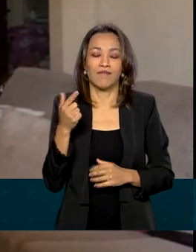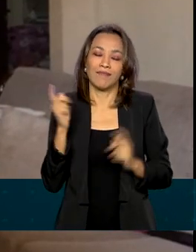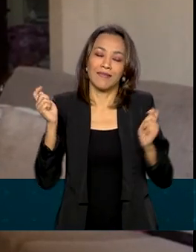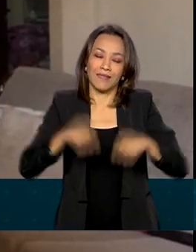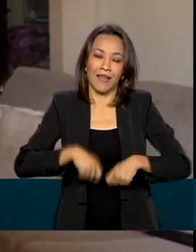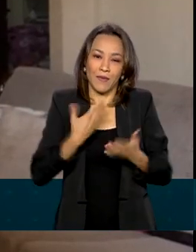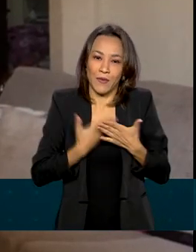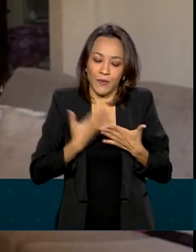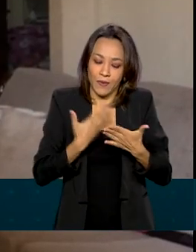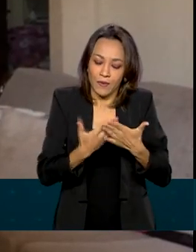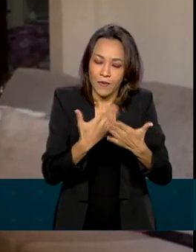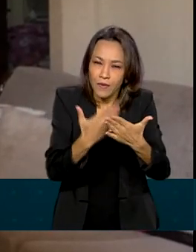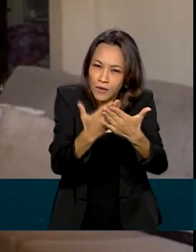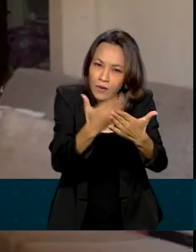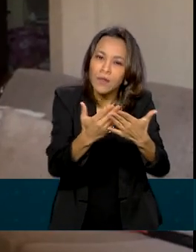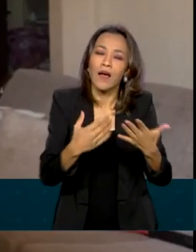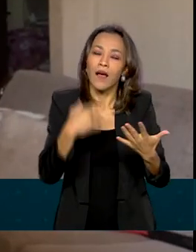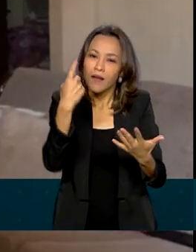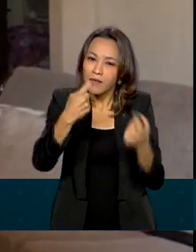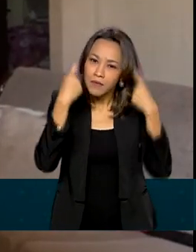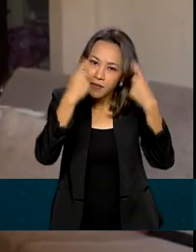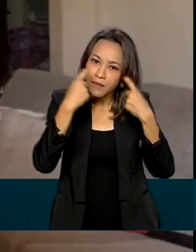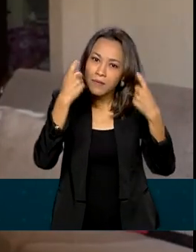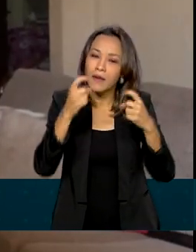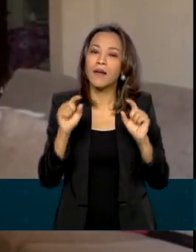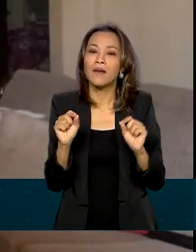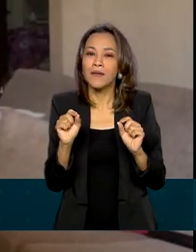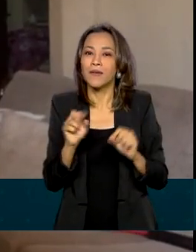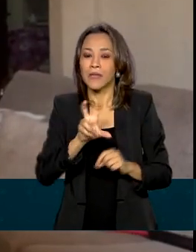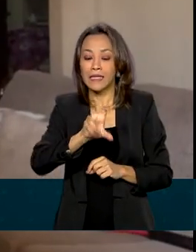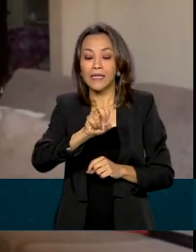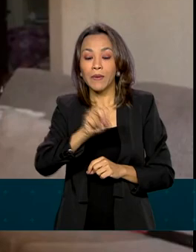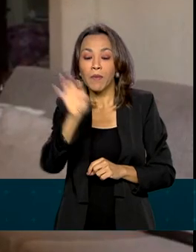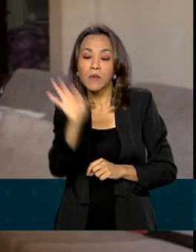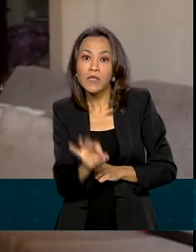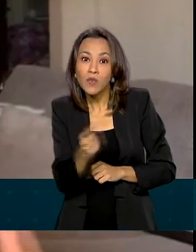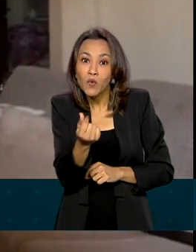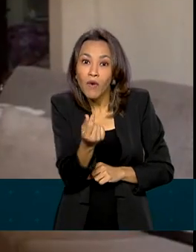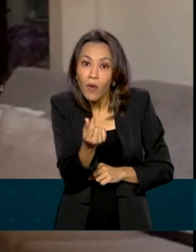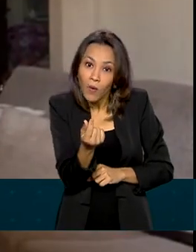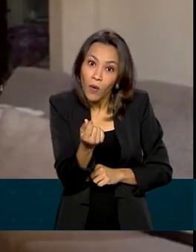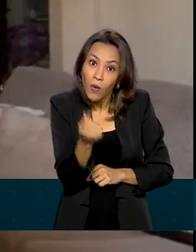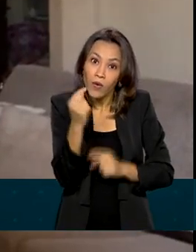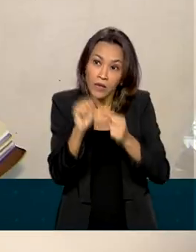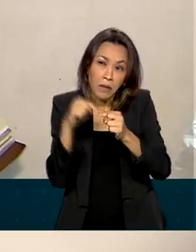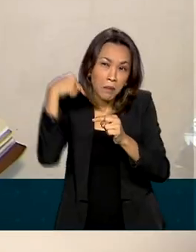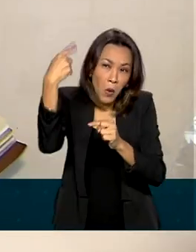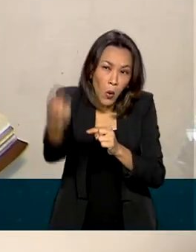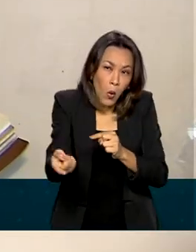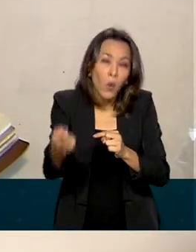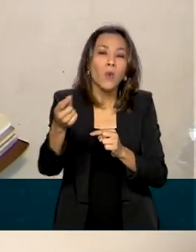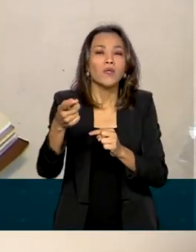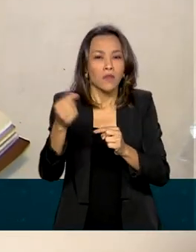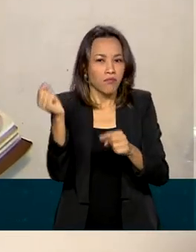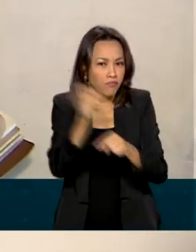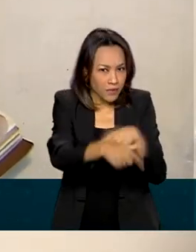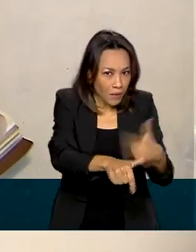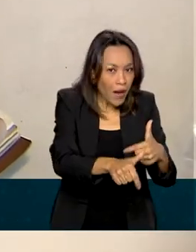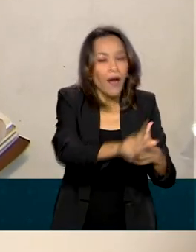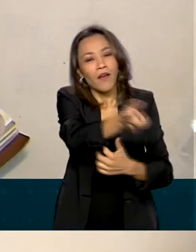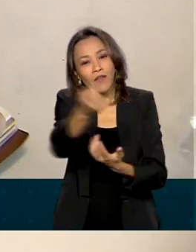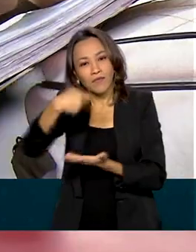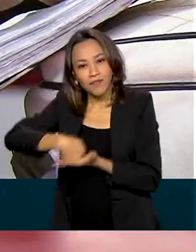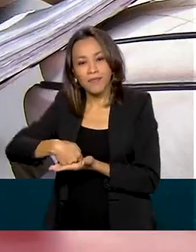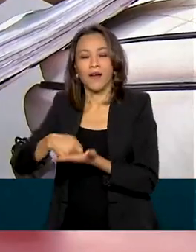fazer a faculdade e me preocupar com esse 50% do valor, só quando eu já estiver mais estável. E quem, assim como a